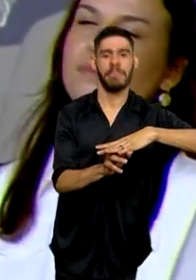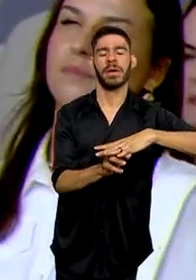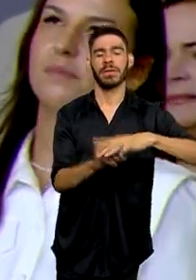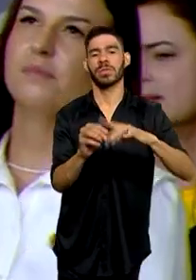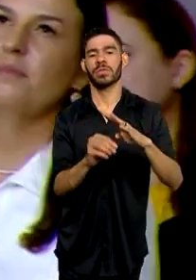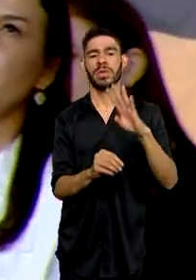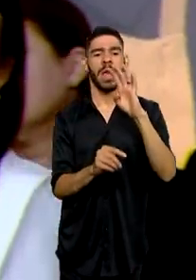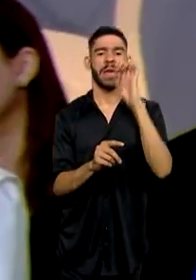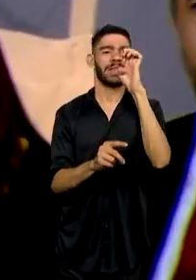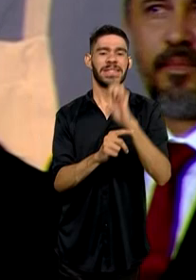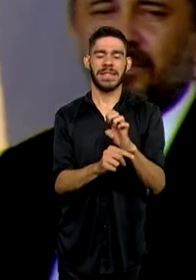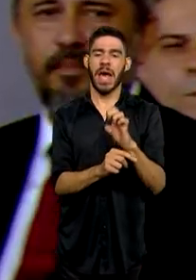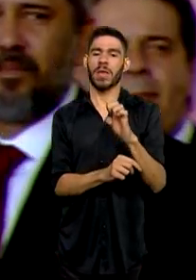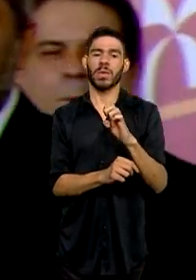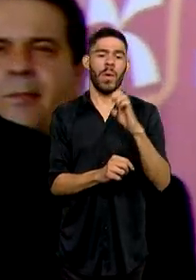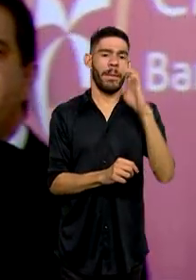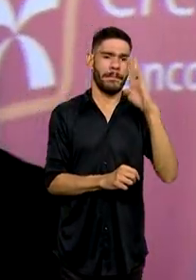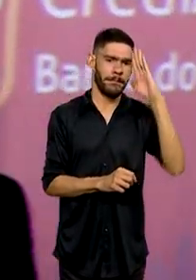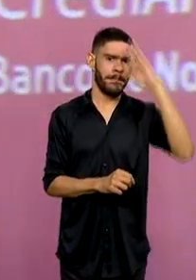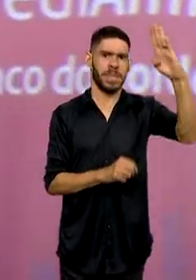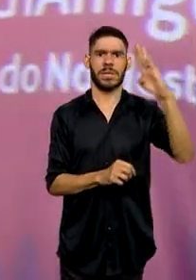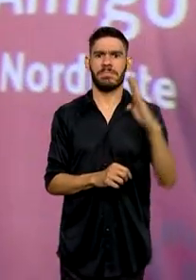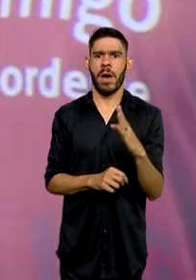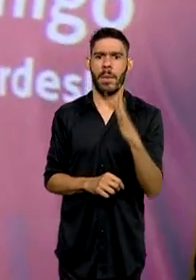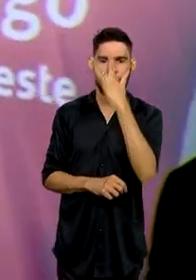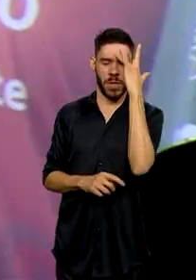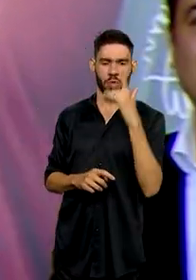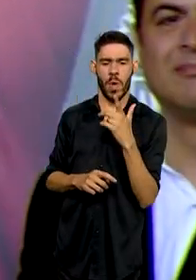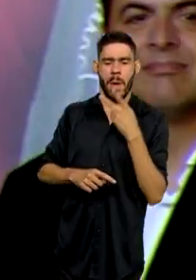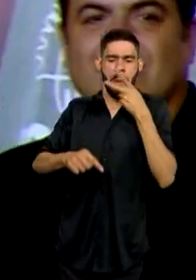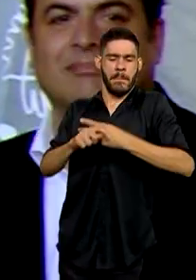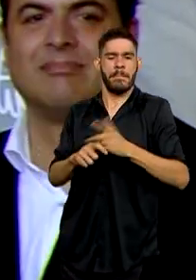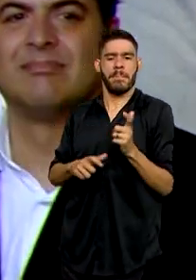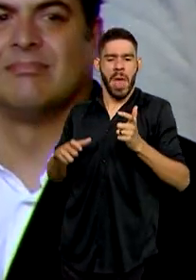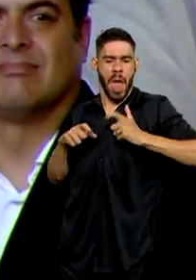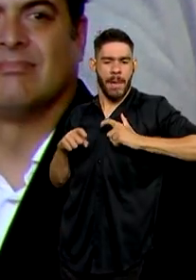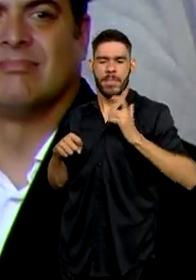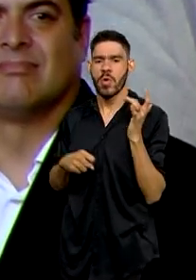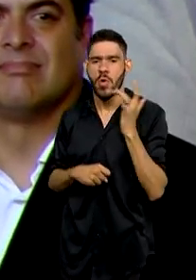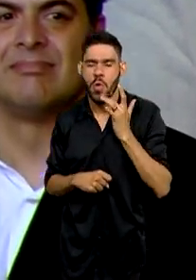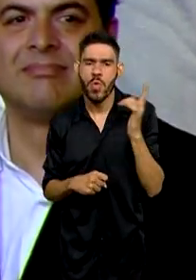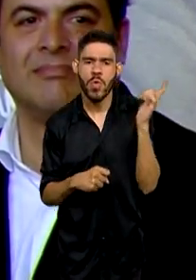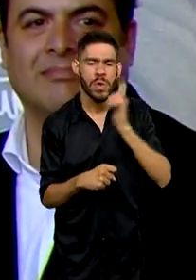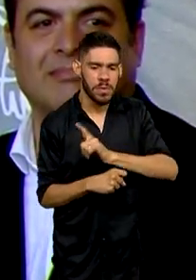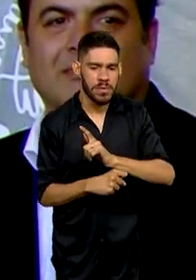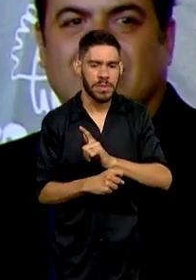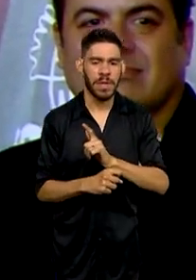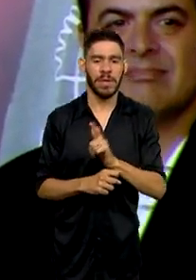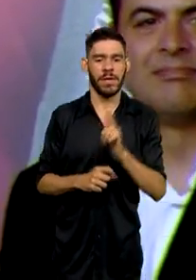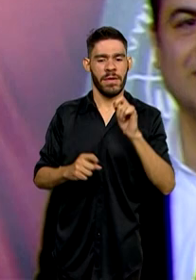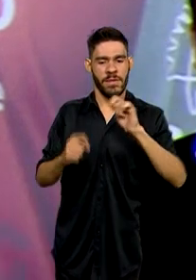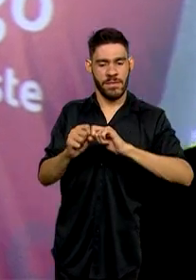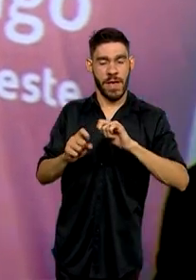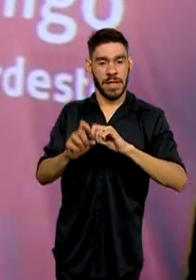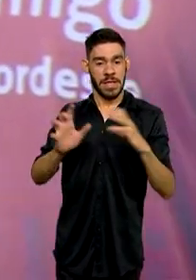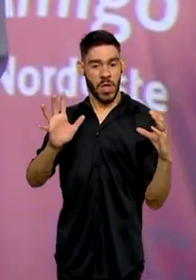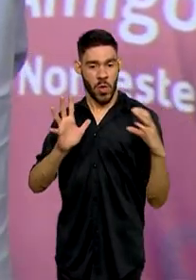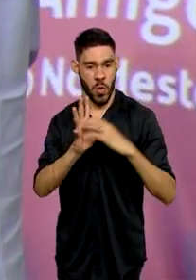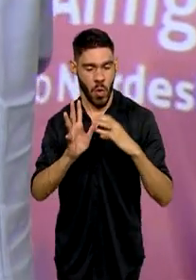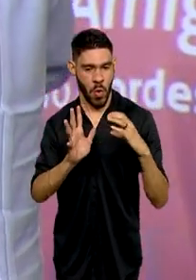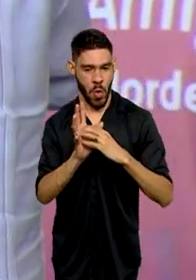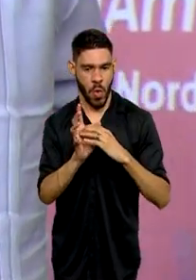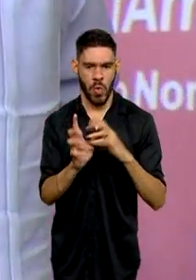é o estado que mais tem gente que ganha medalha de ouro. E quando vai fazer concurso,